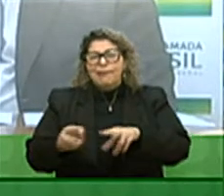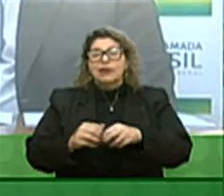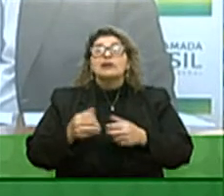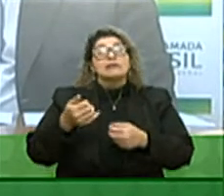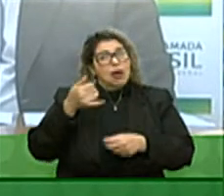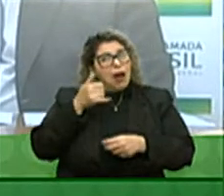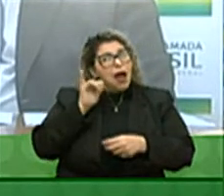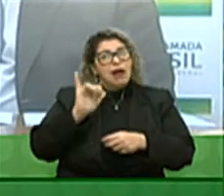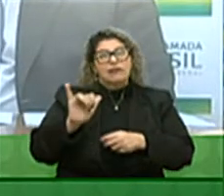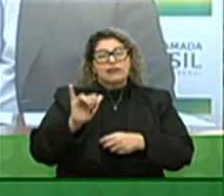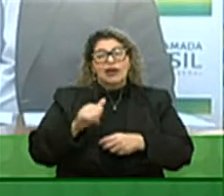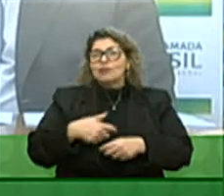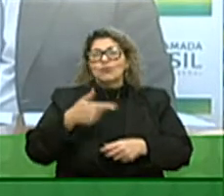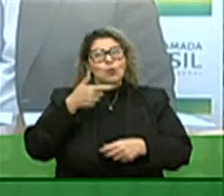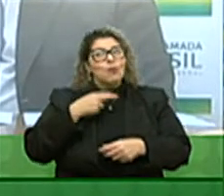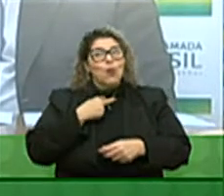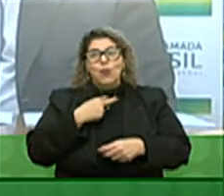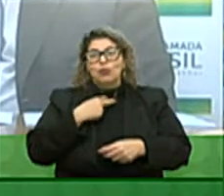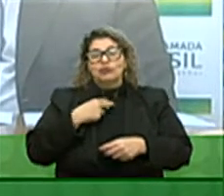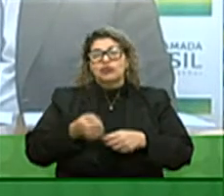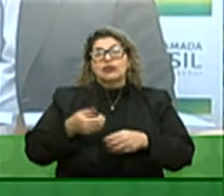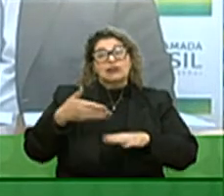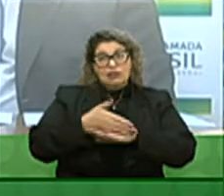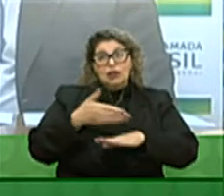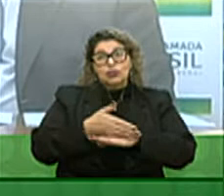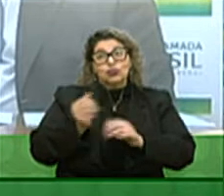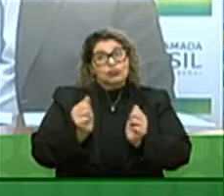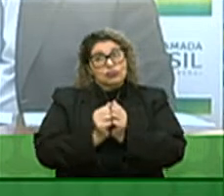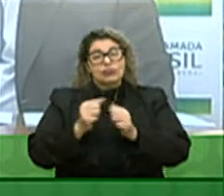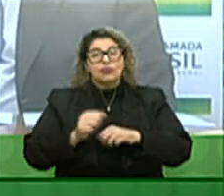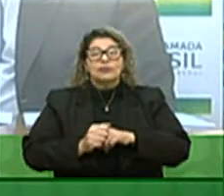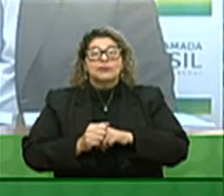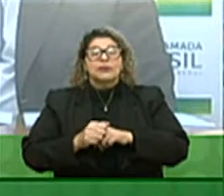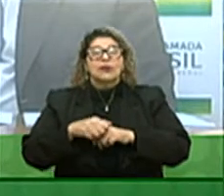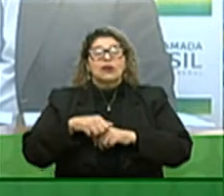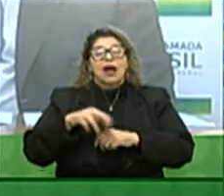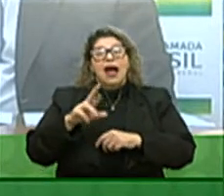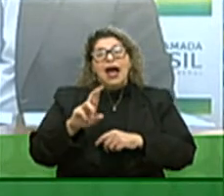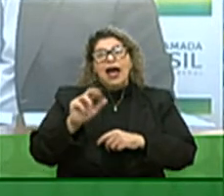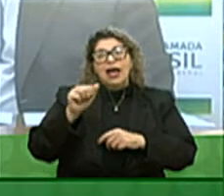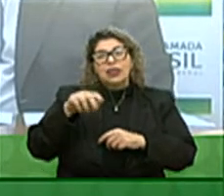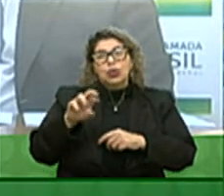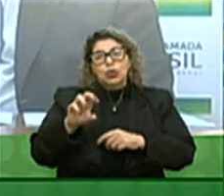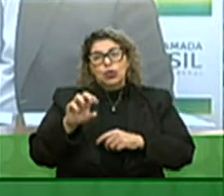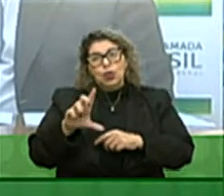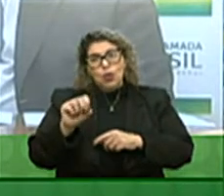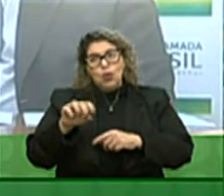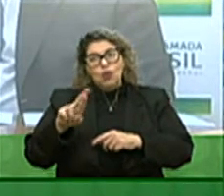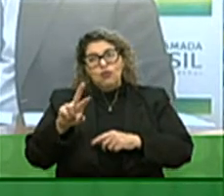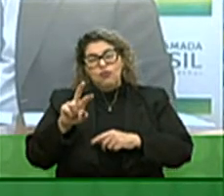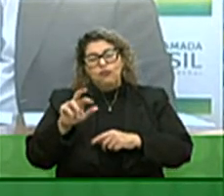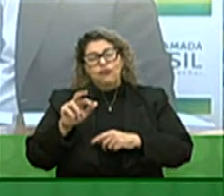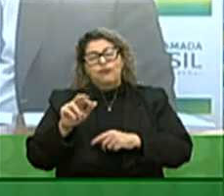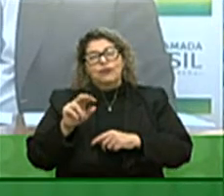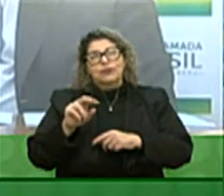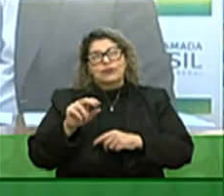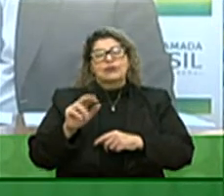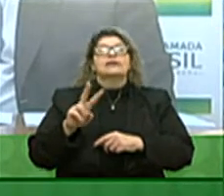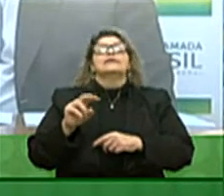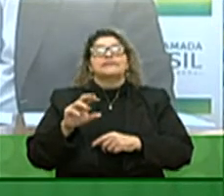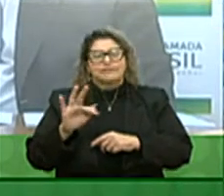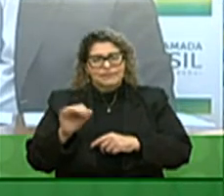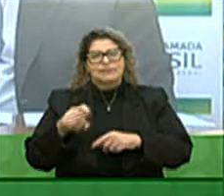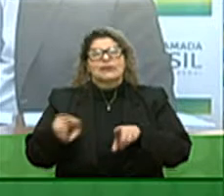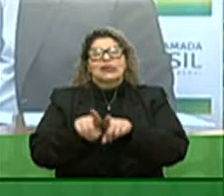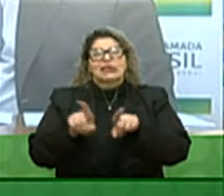Não pude estar lá com o presidente, nosso vice-governador, delegado Ranolfo, está lá representando o governo do Estado. De outro